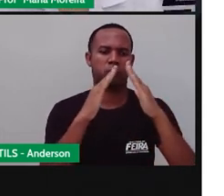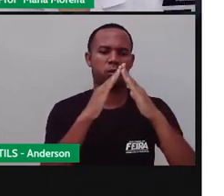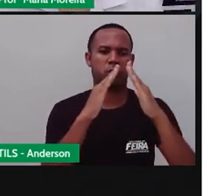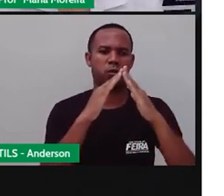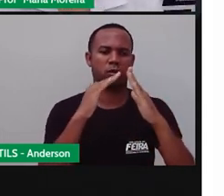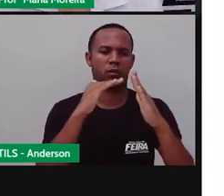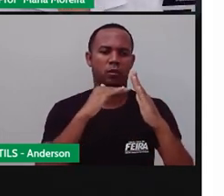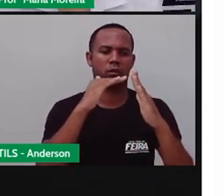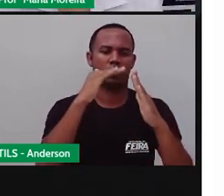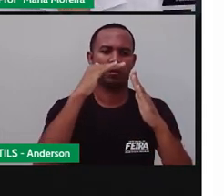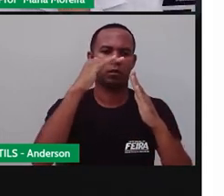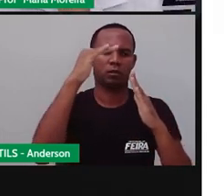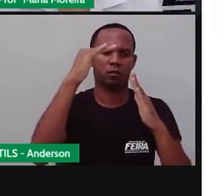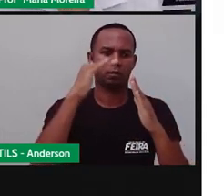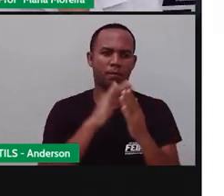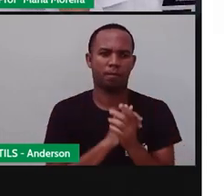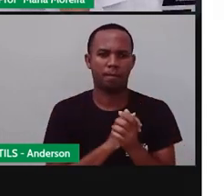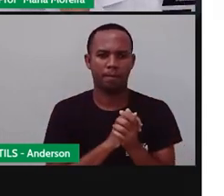outra.